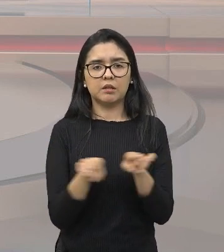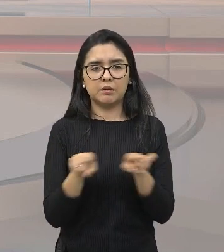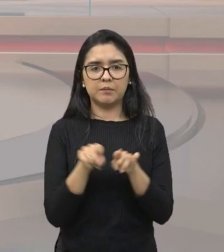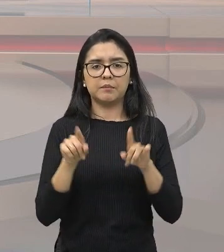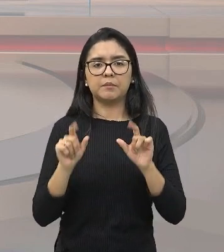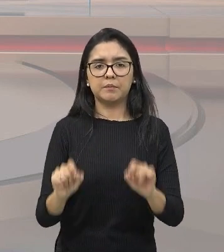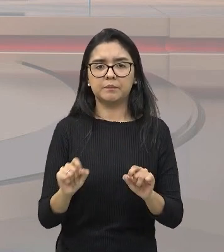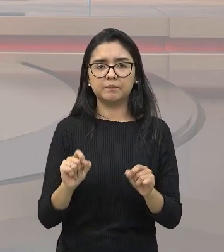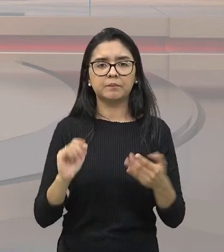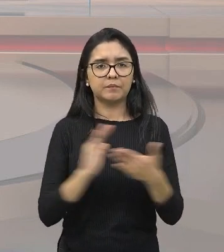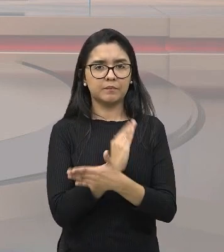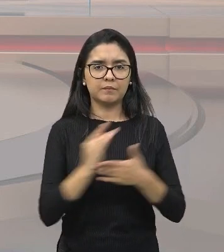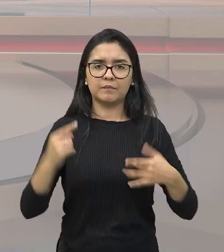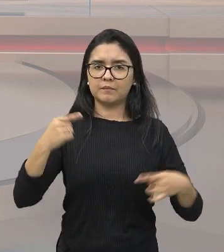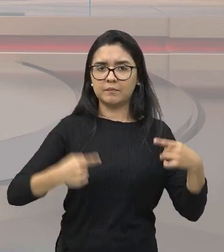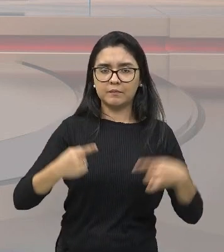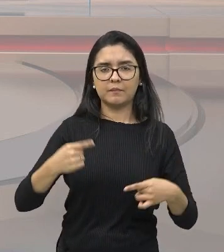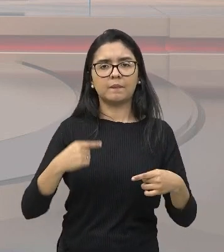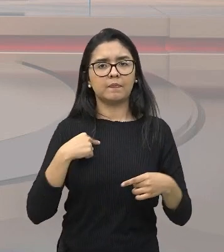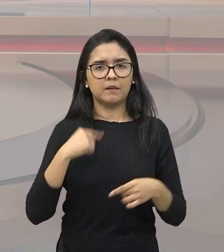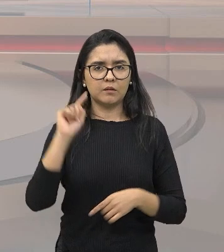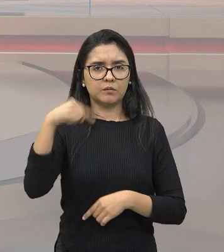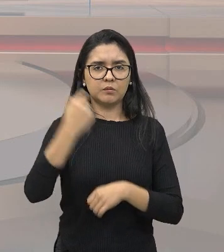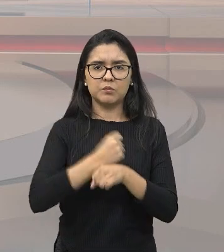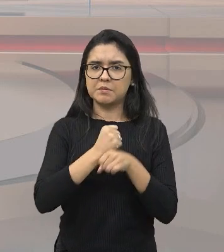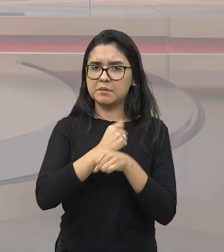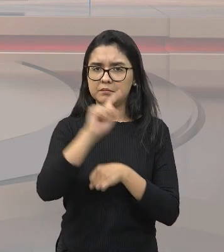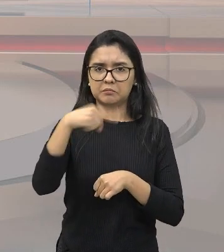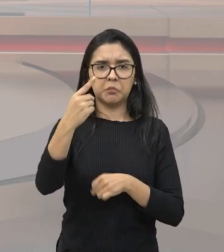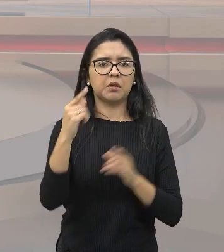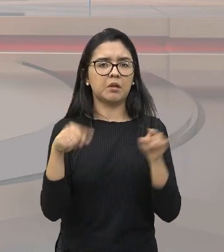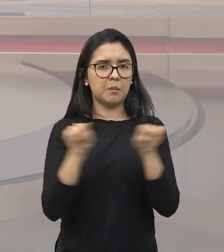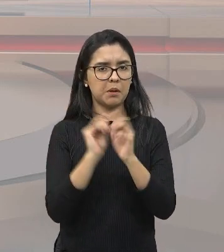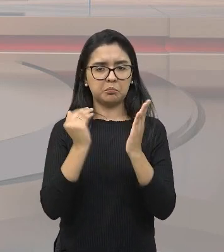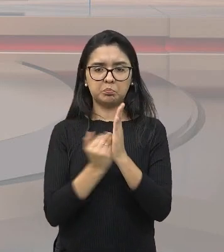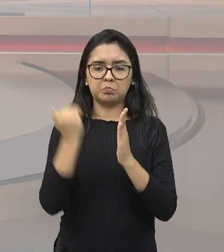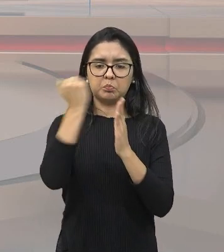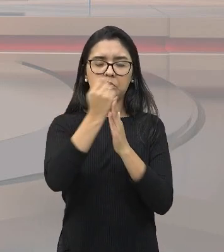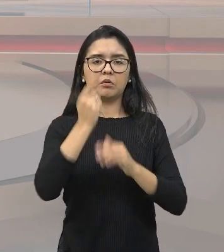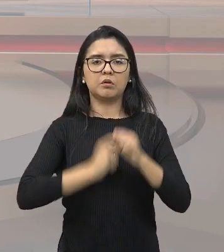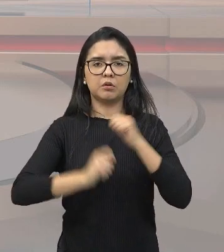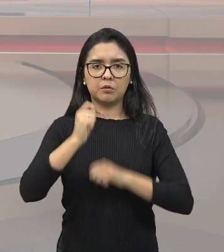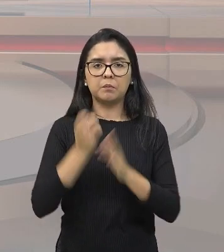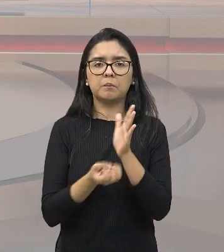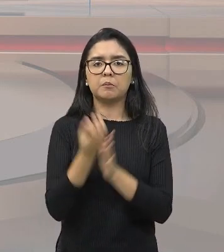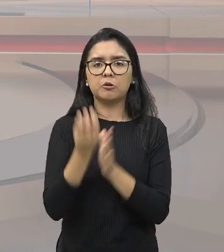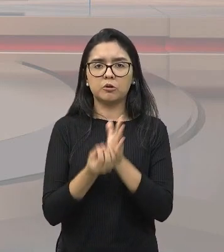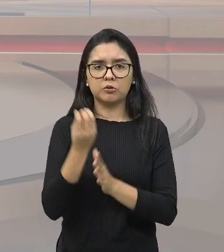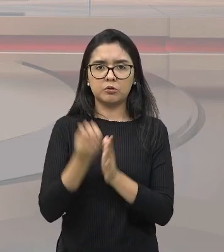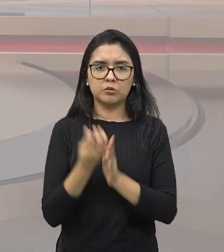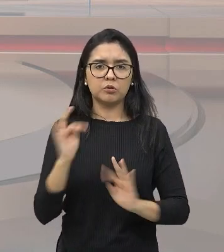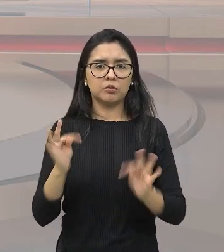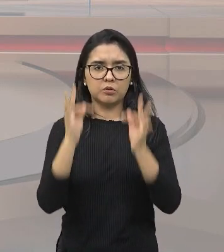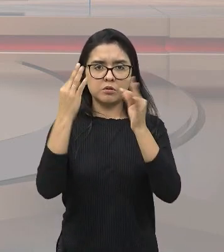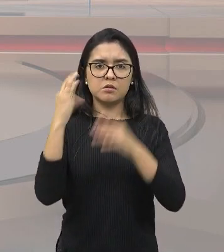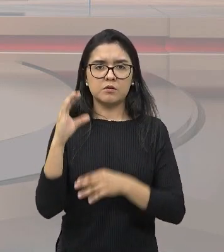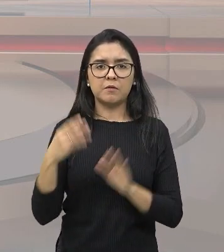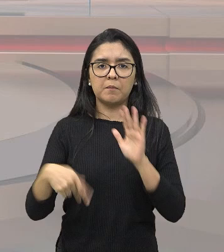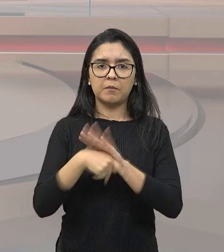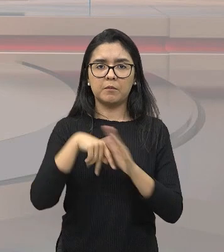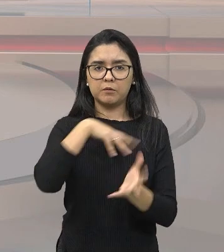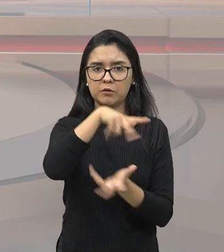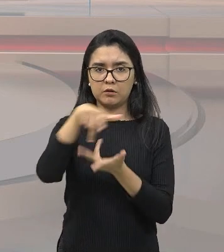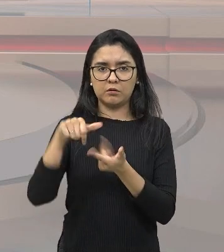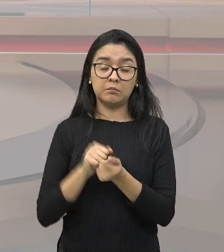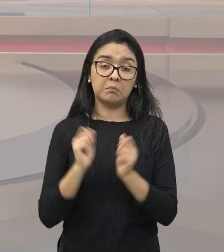sabe daqui a alguns poucos anos vai ser a maior potência econômica e em produção técnica e científica do mundo. Talvez daqui